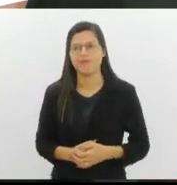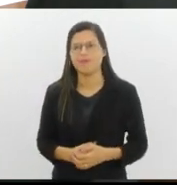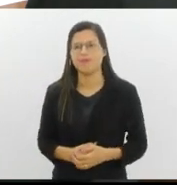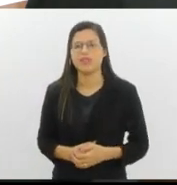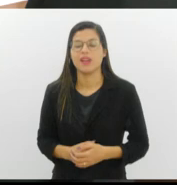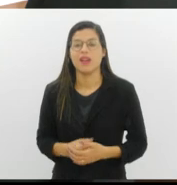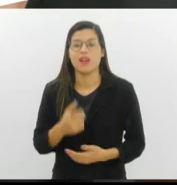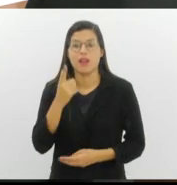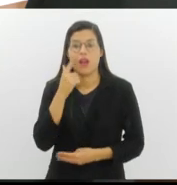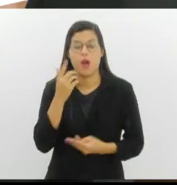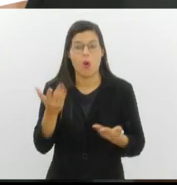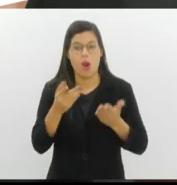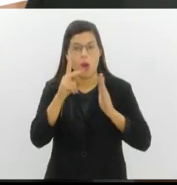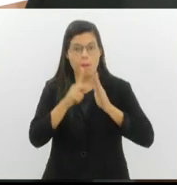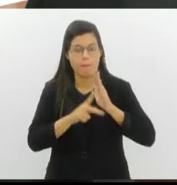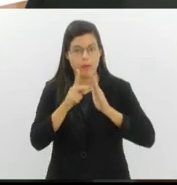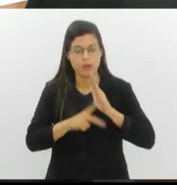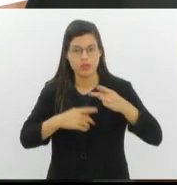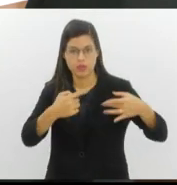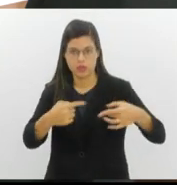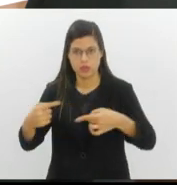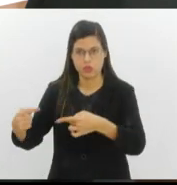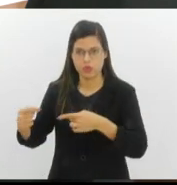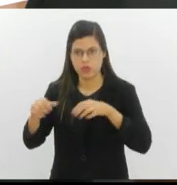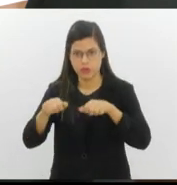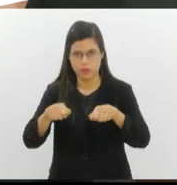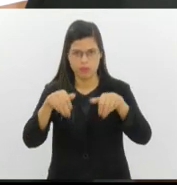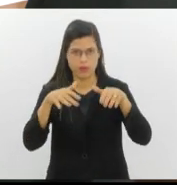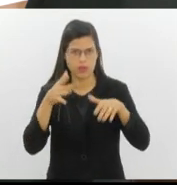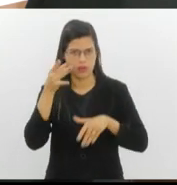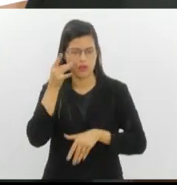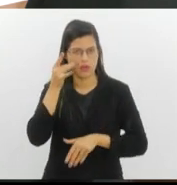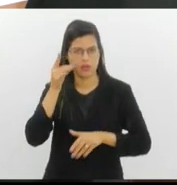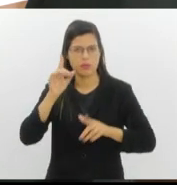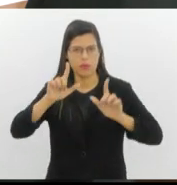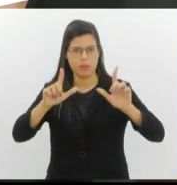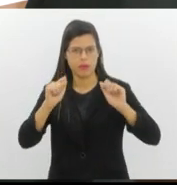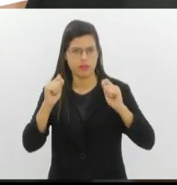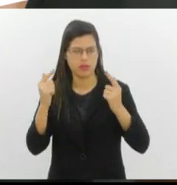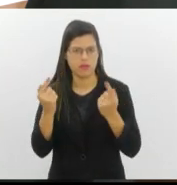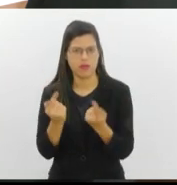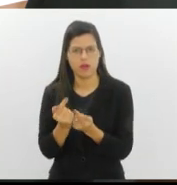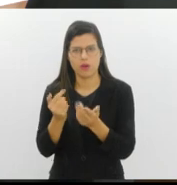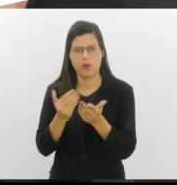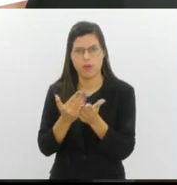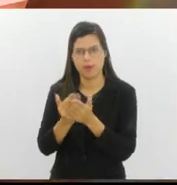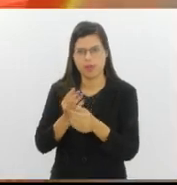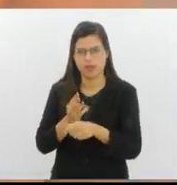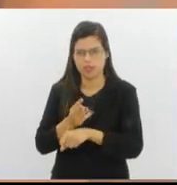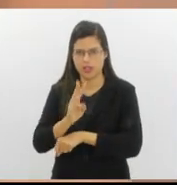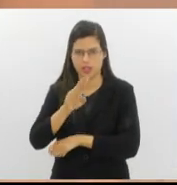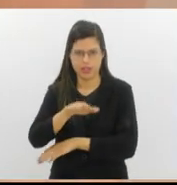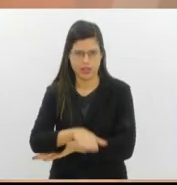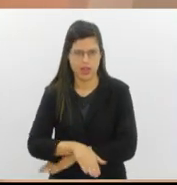projetos que serão discutidos no plenário, com transmissão ao vivo pela TV Alerja, partir das 3 horas da tarde.